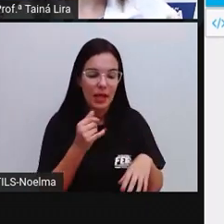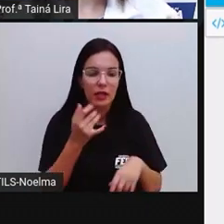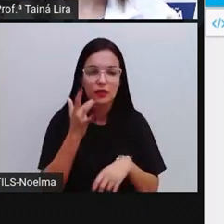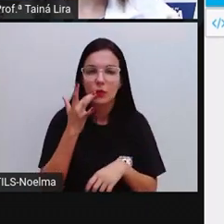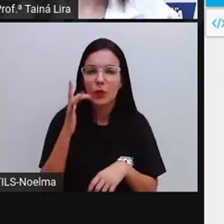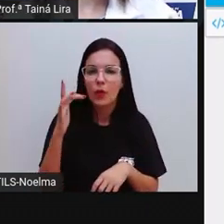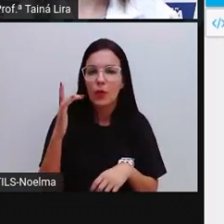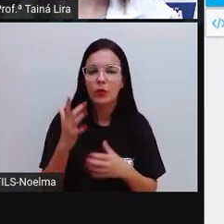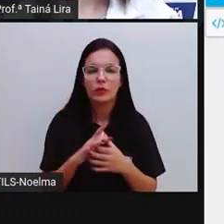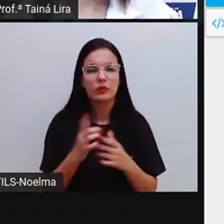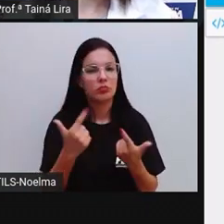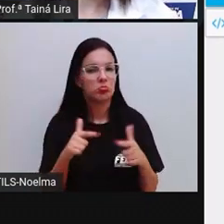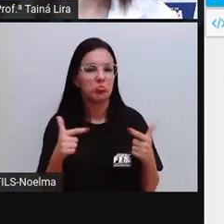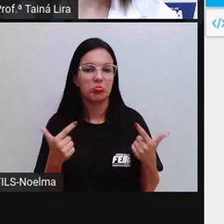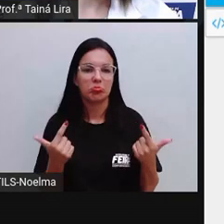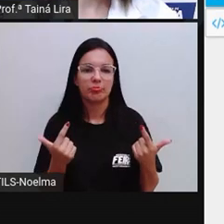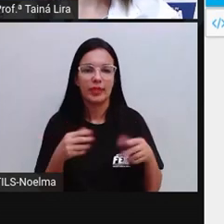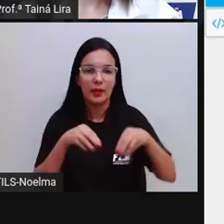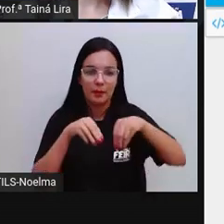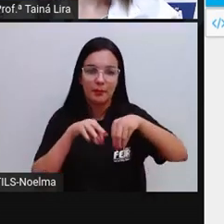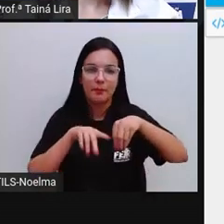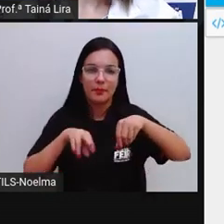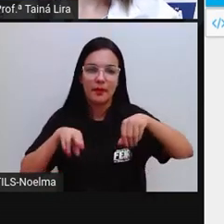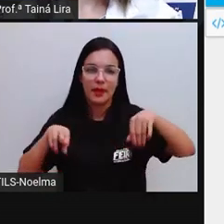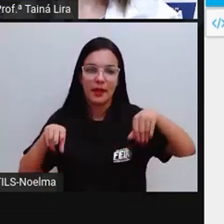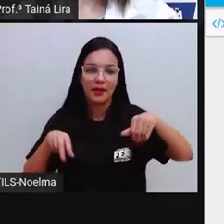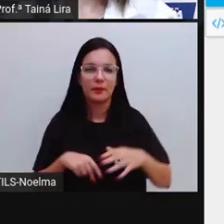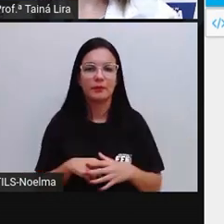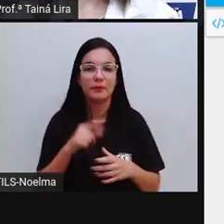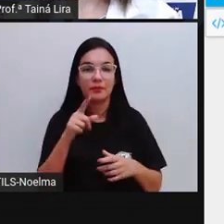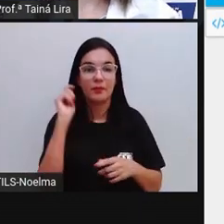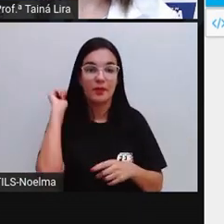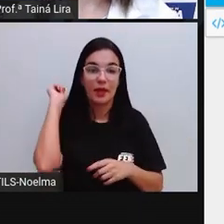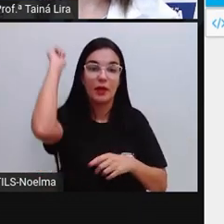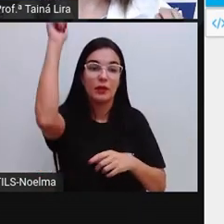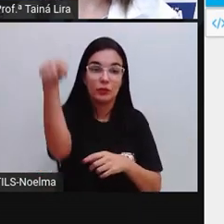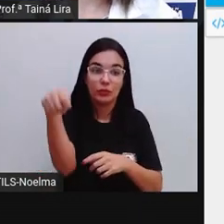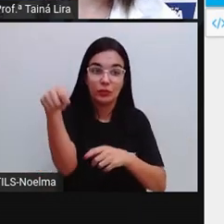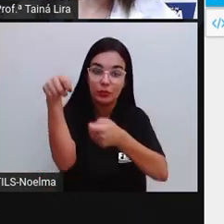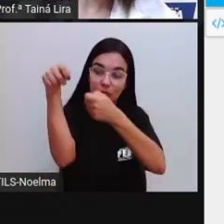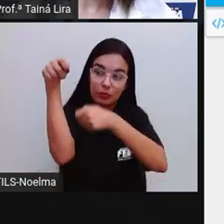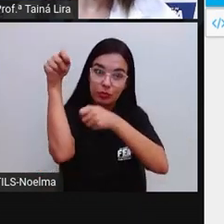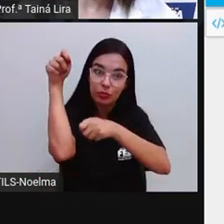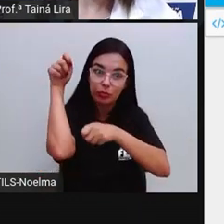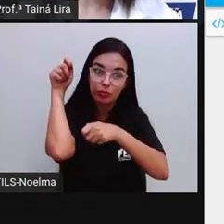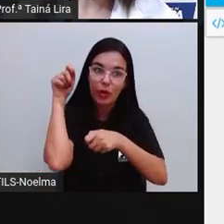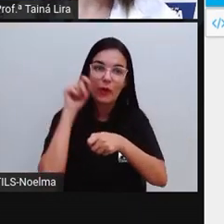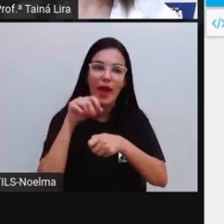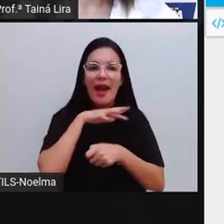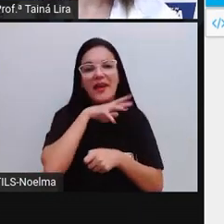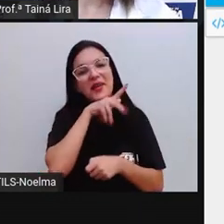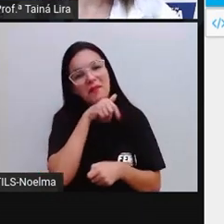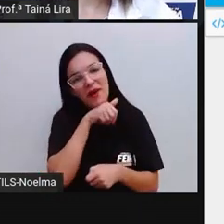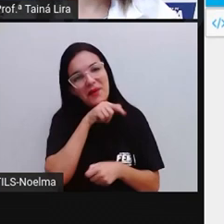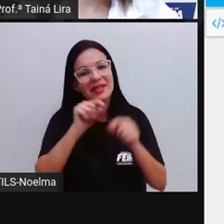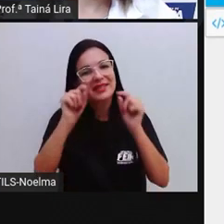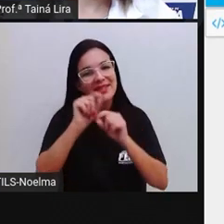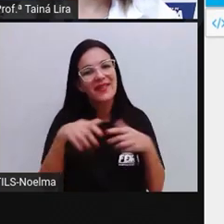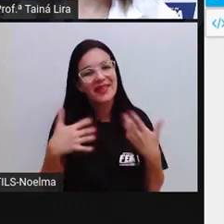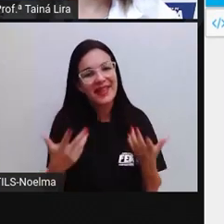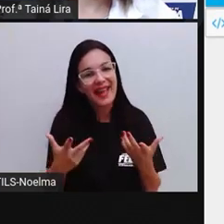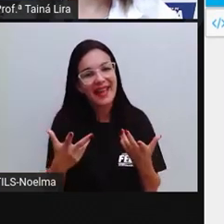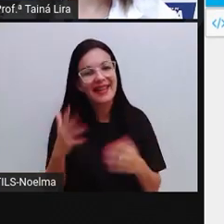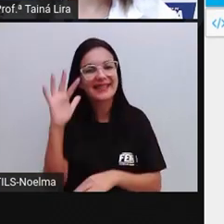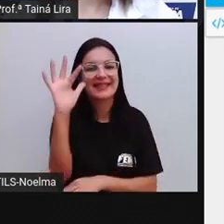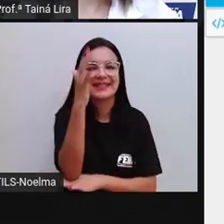Então, não pode ser o vegetal, aqui é o mineral. A pesca representa o extrativismo animal. Então, o vegetal,